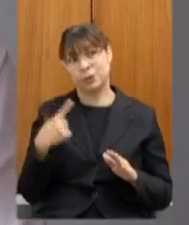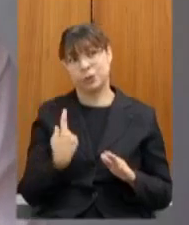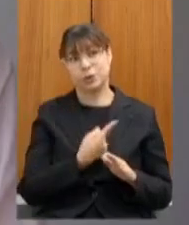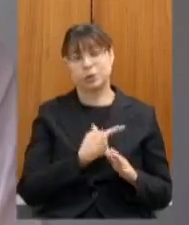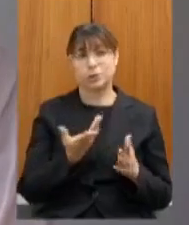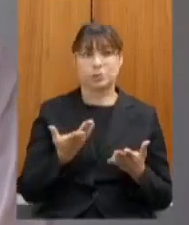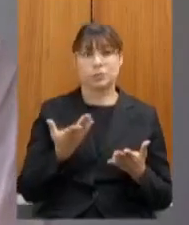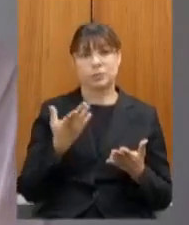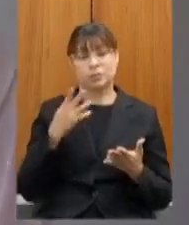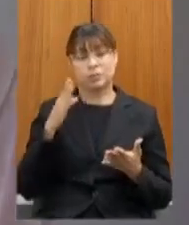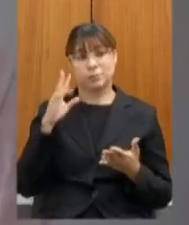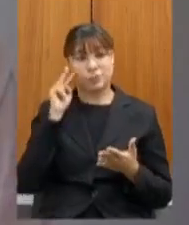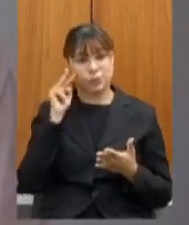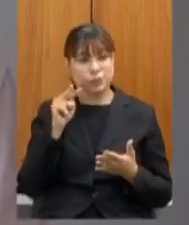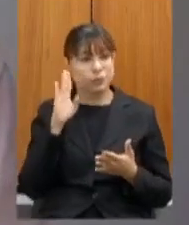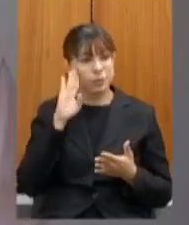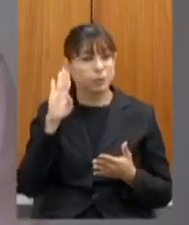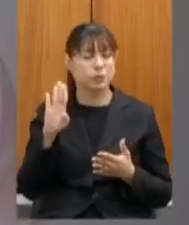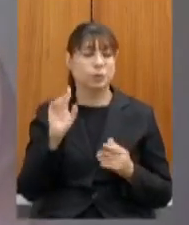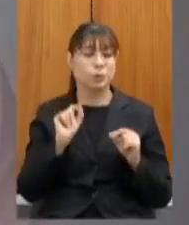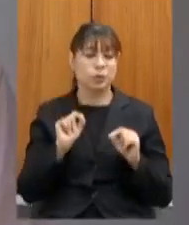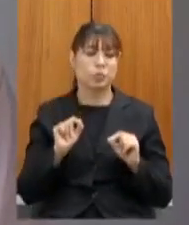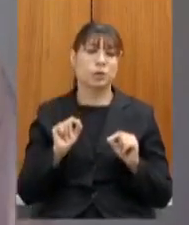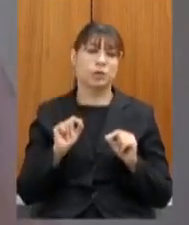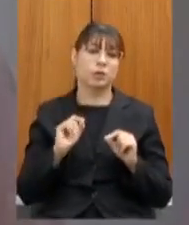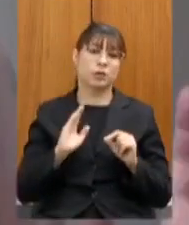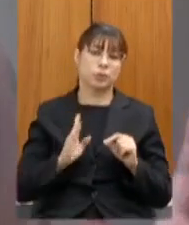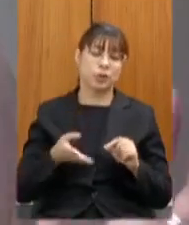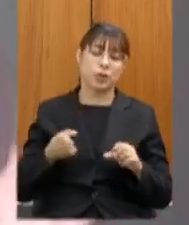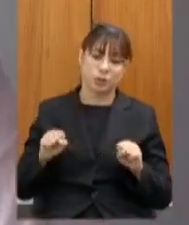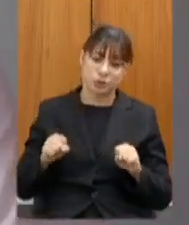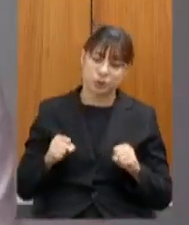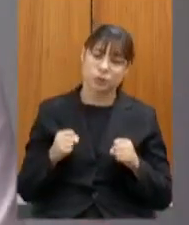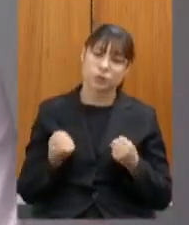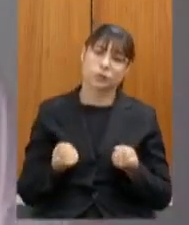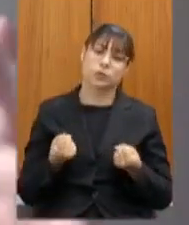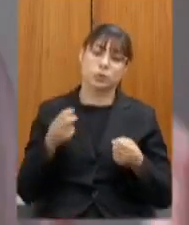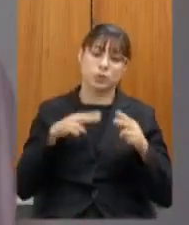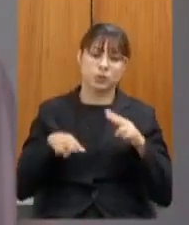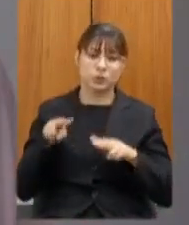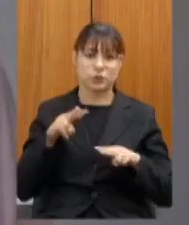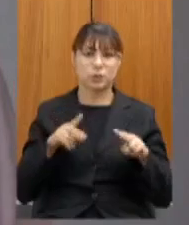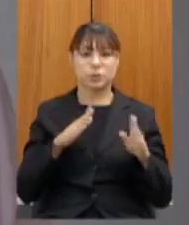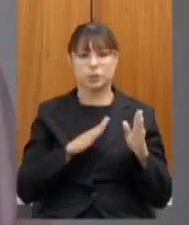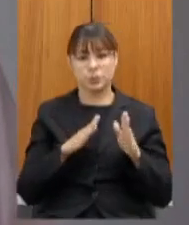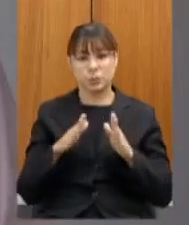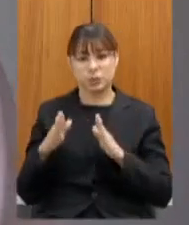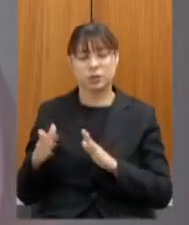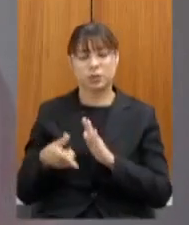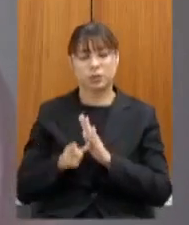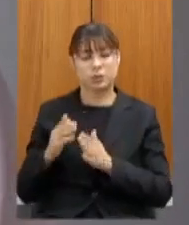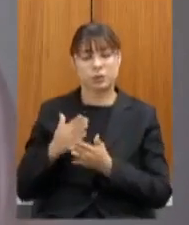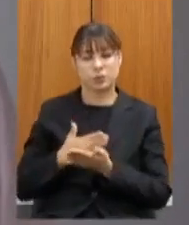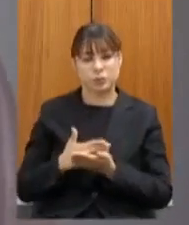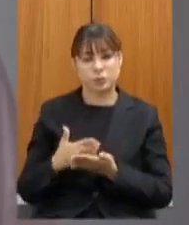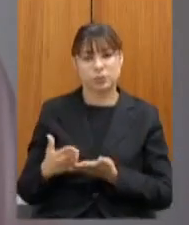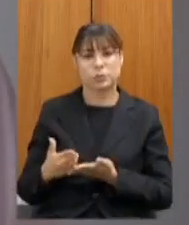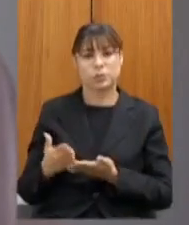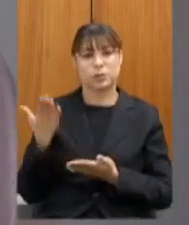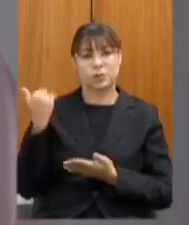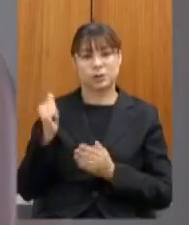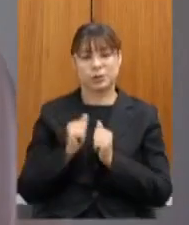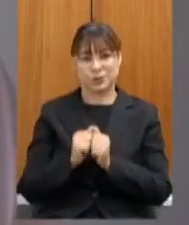a variação o esforço que houve a variação desse processo desde o início da aplicação quando nós estivemos juntos